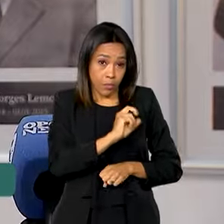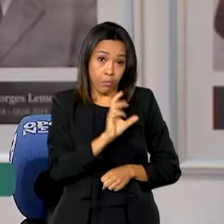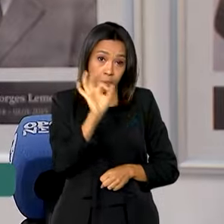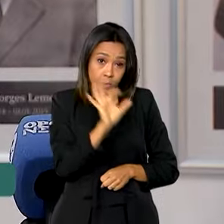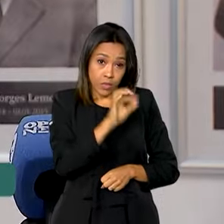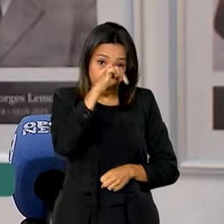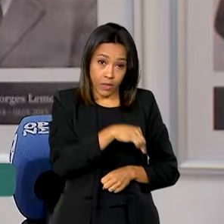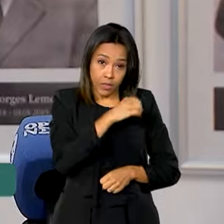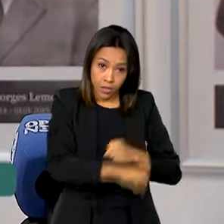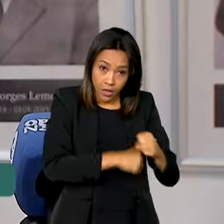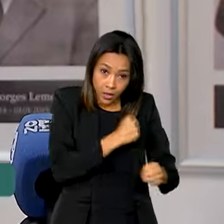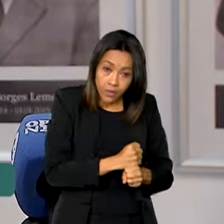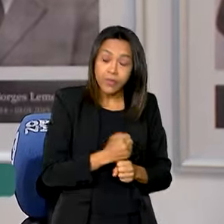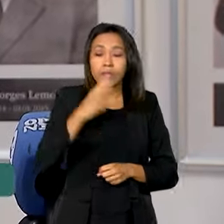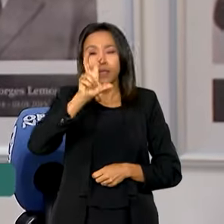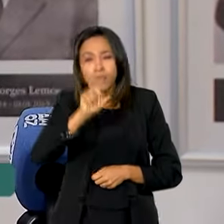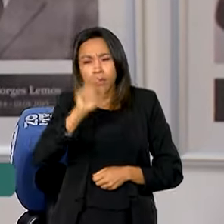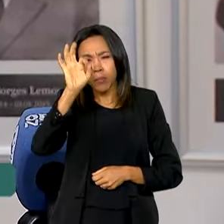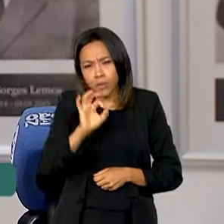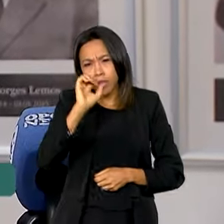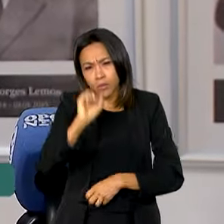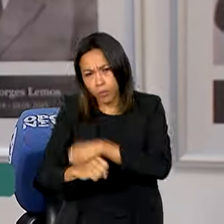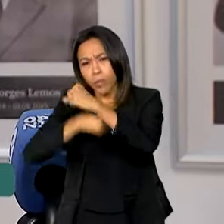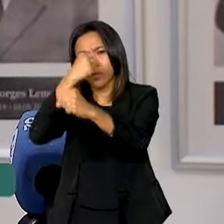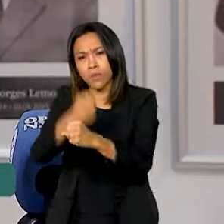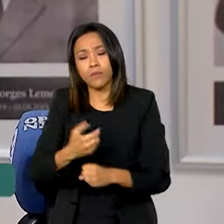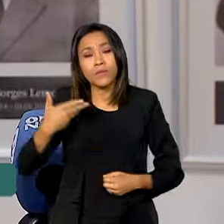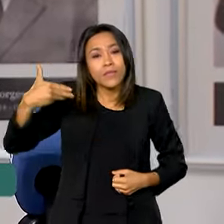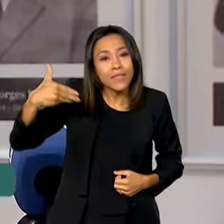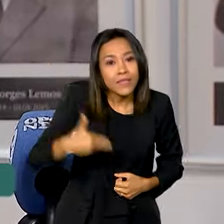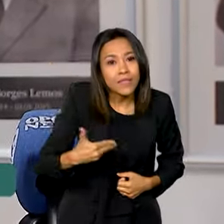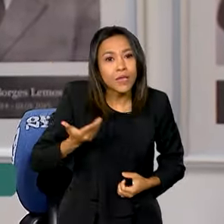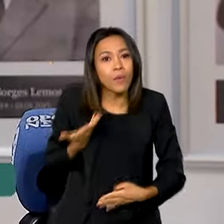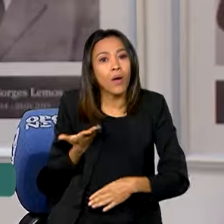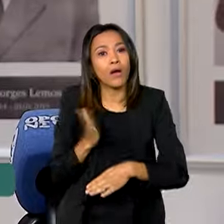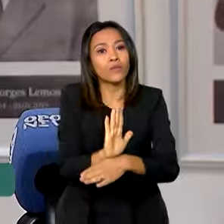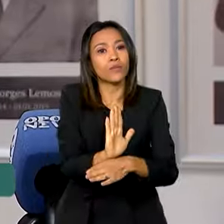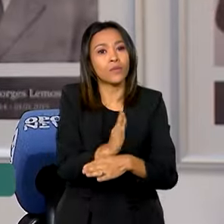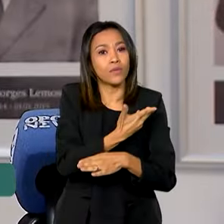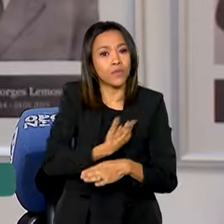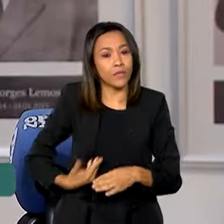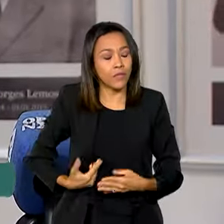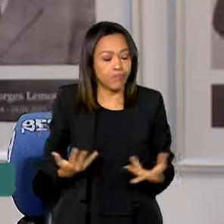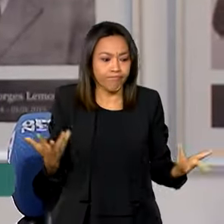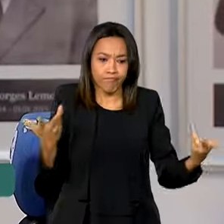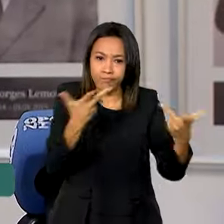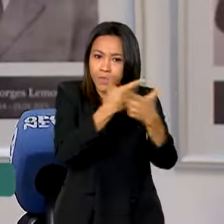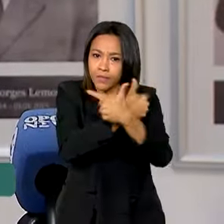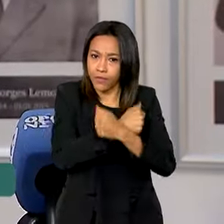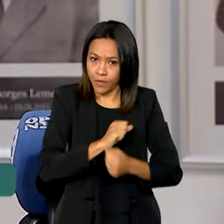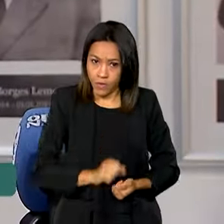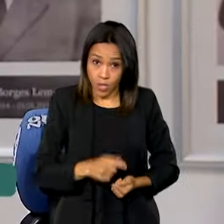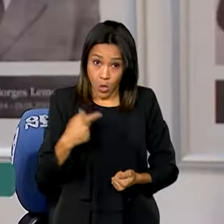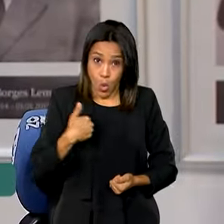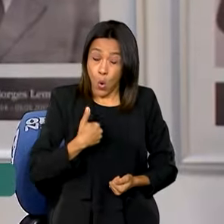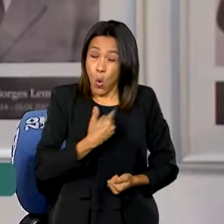50% ano que vem. Isso é uma ajuda maravilhosa. O governo não está abrindo mão de receita, não tem